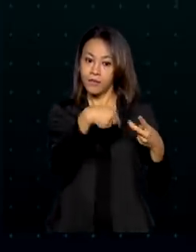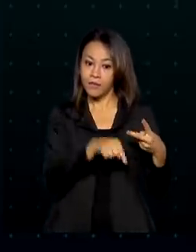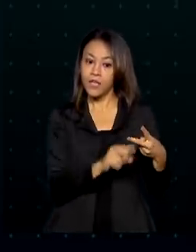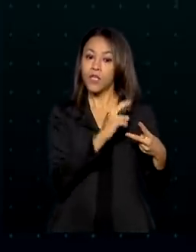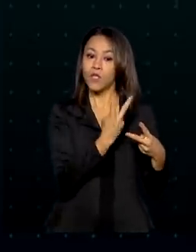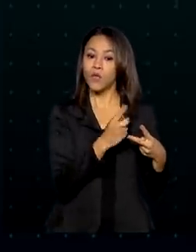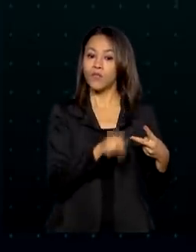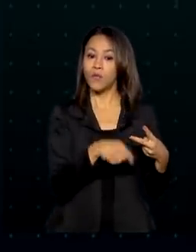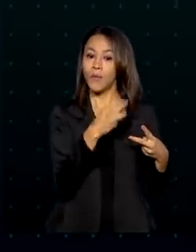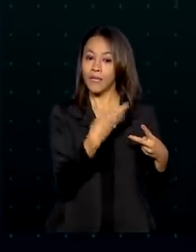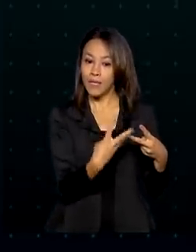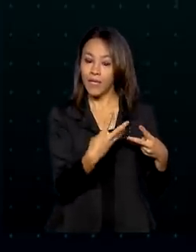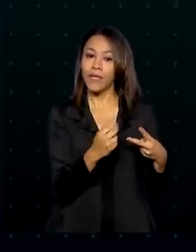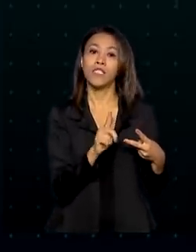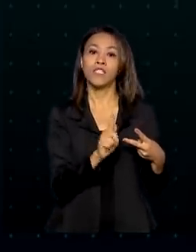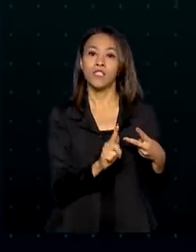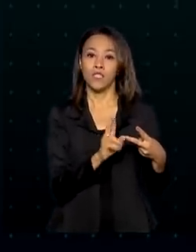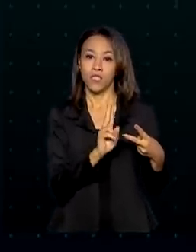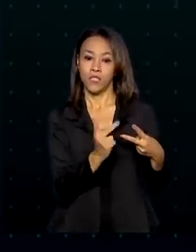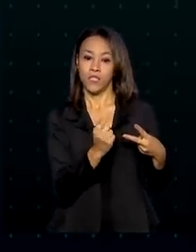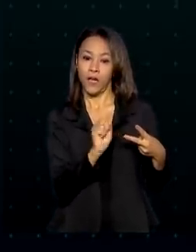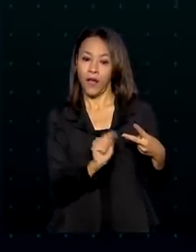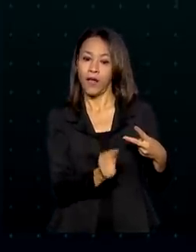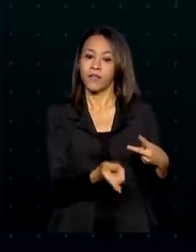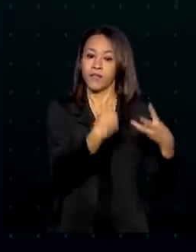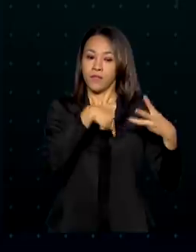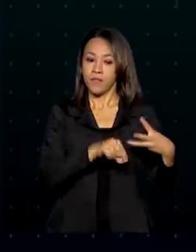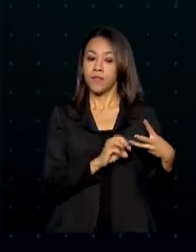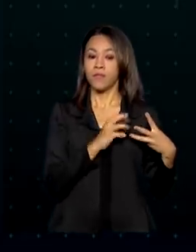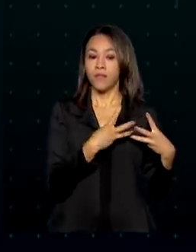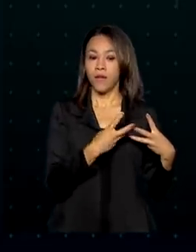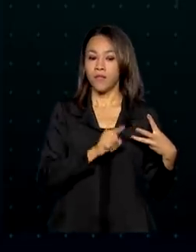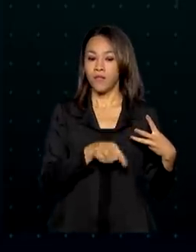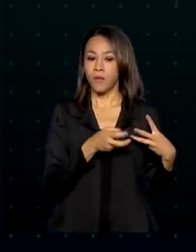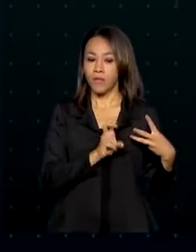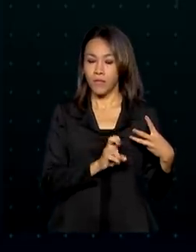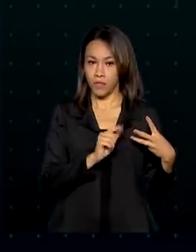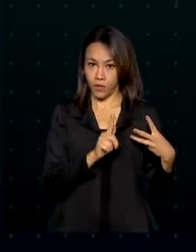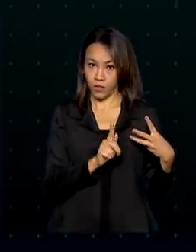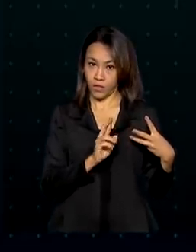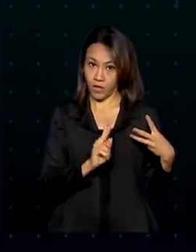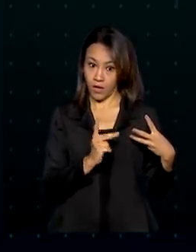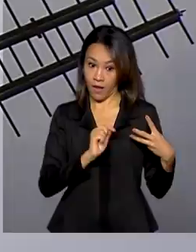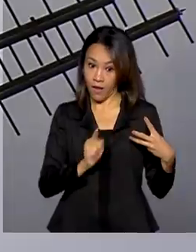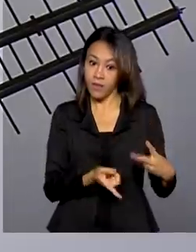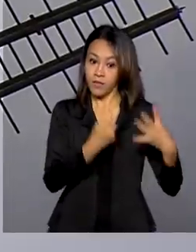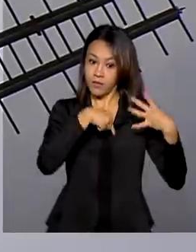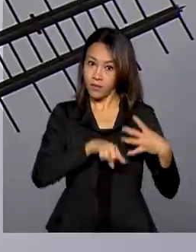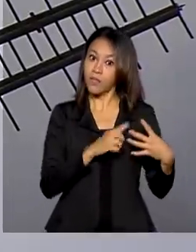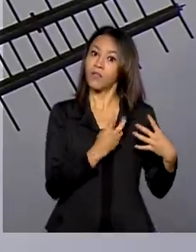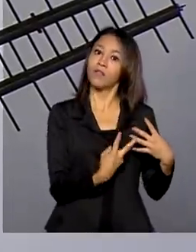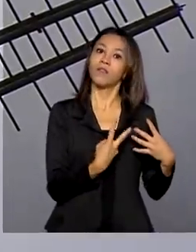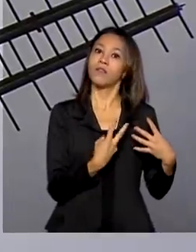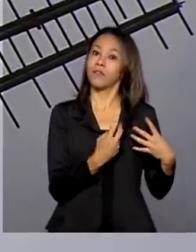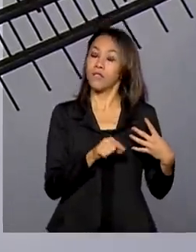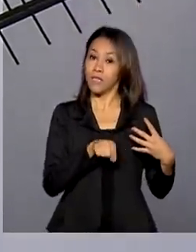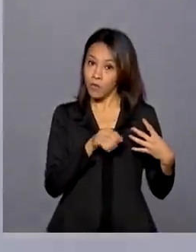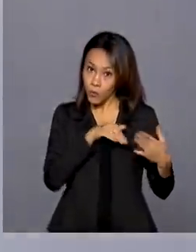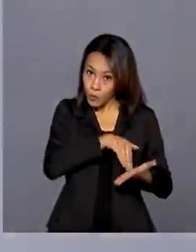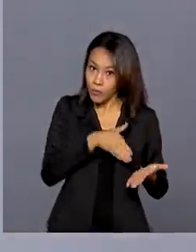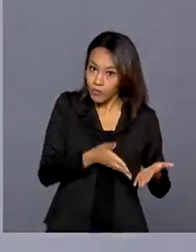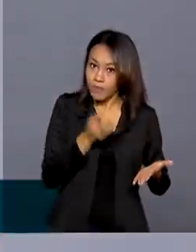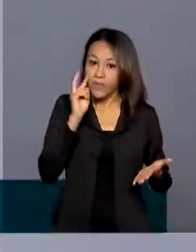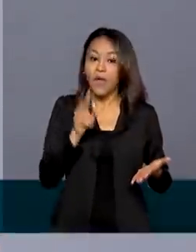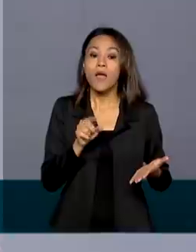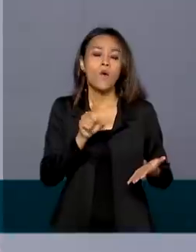GHz, 3,5 GHz e 26 GHz. A novidade é